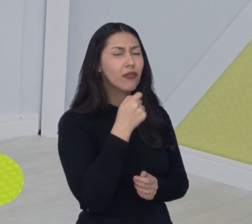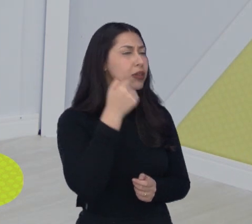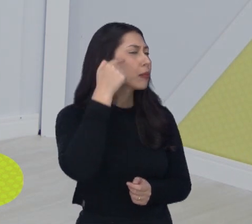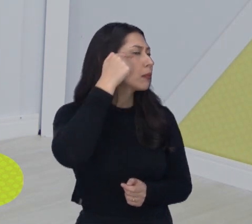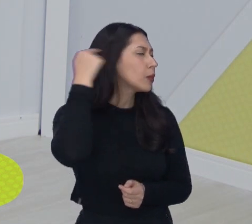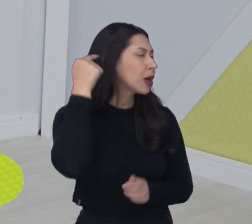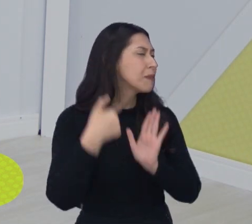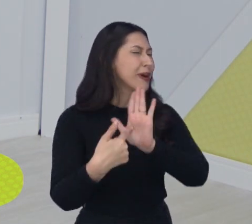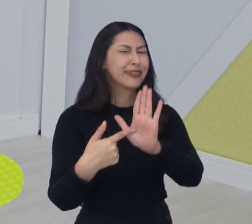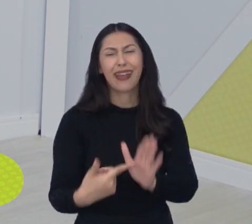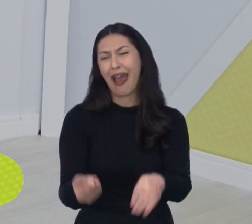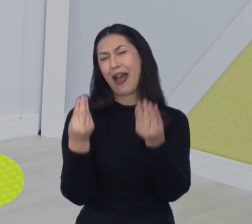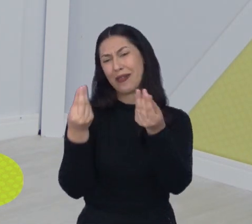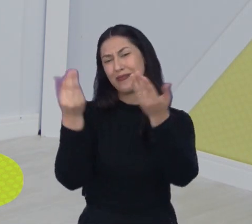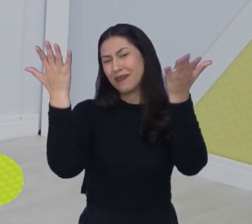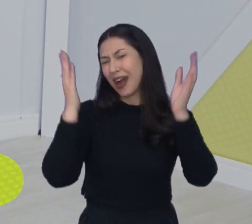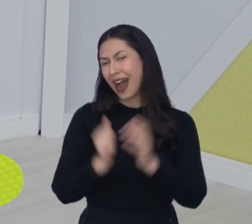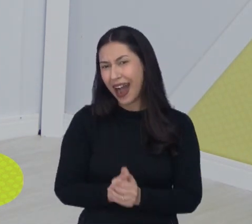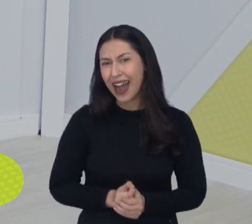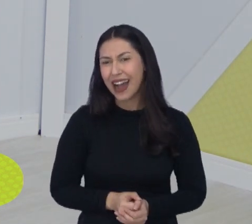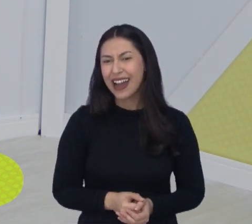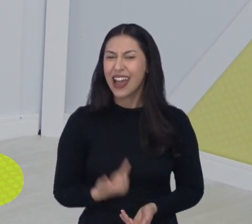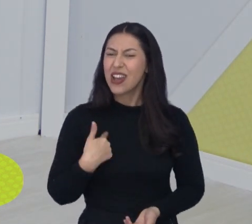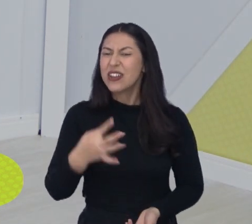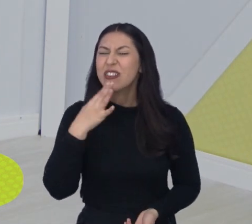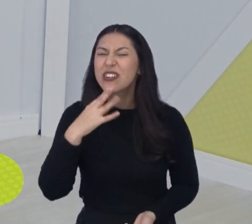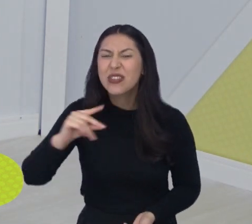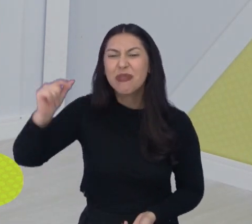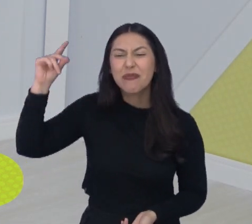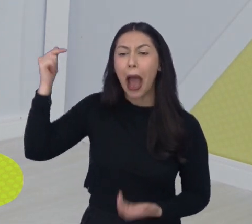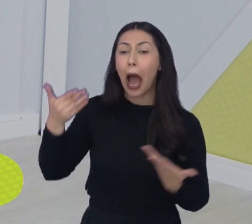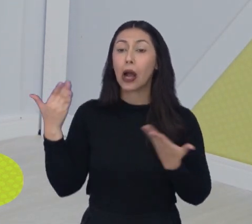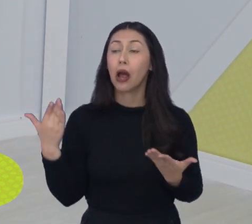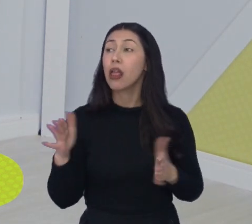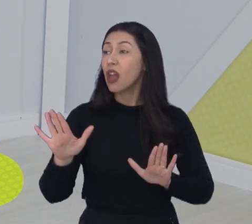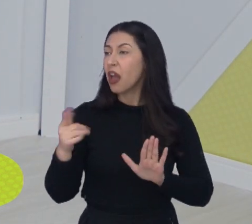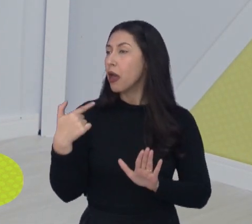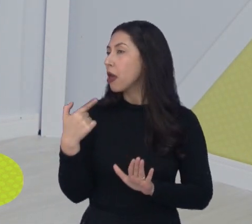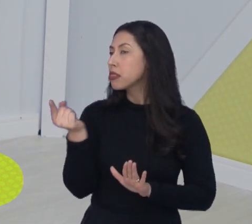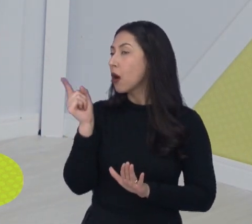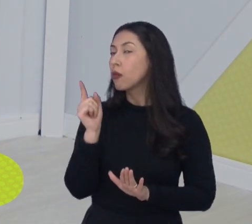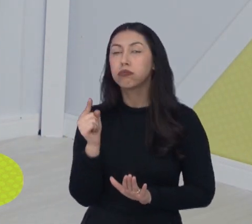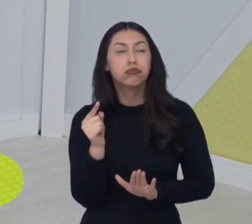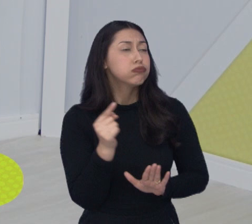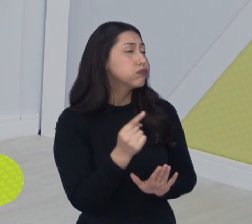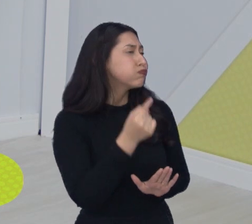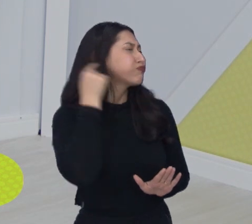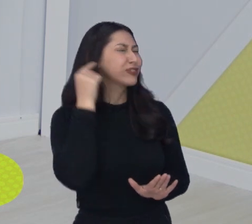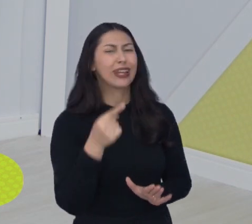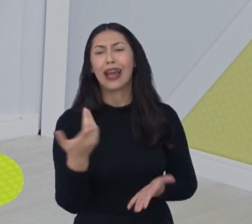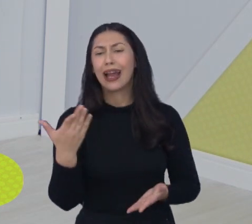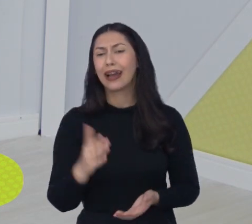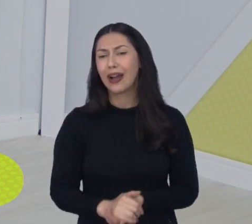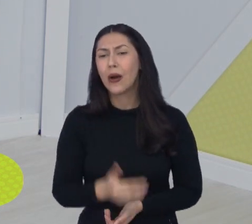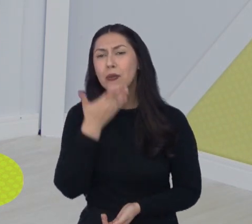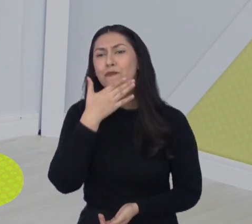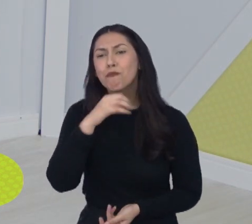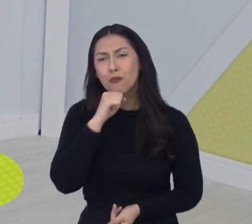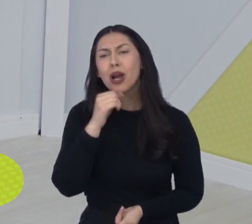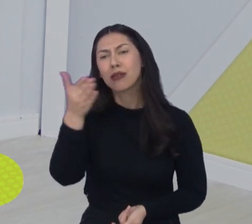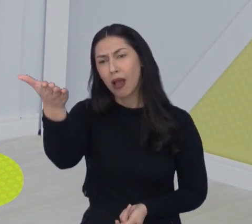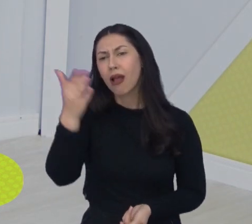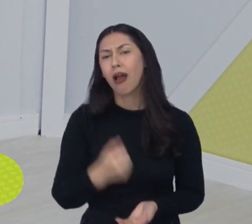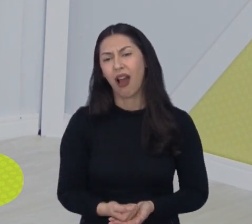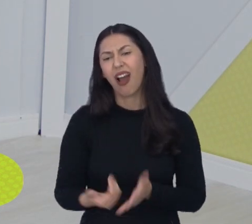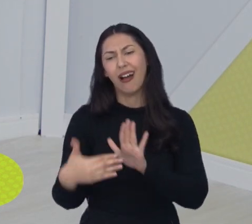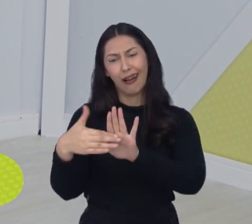brincadeira, Pichu? Conheço você nem de molequinho, agora que ele está escolhendo o lado para dar entrevista. Está de, ô, Chicão, Chicão é o pai do Pichu. Ô, Chicão, dá